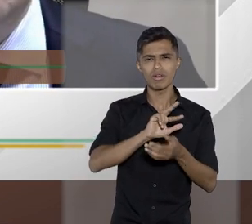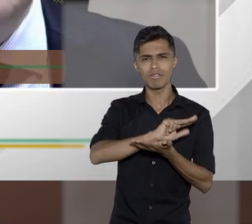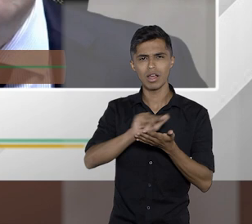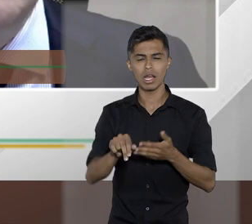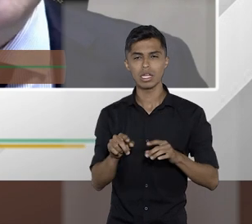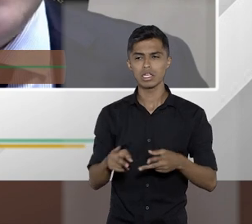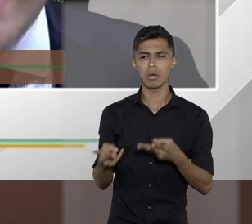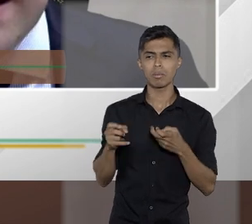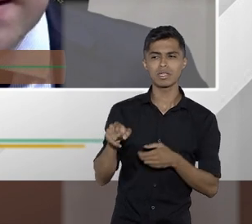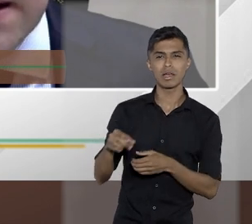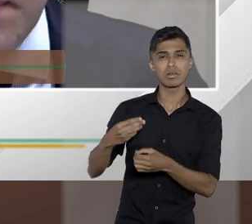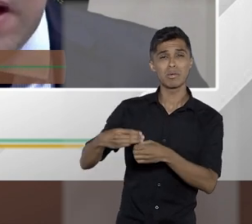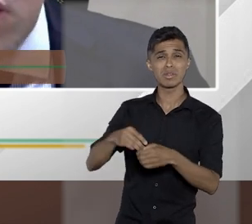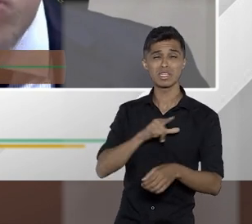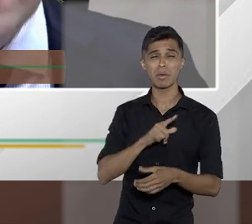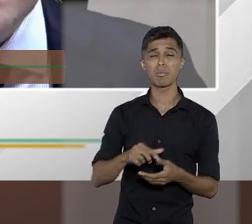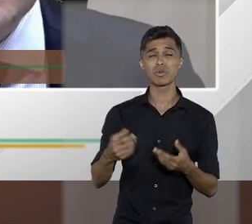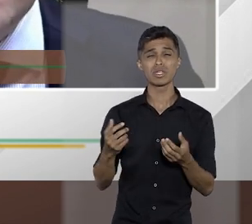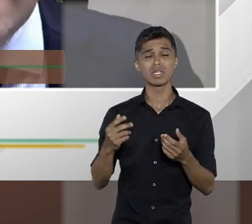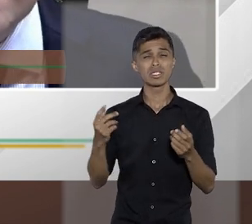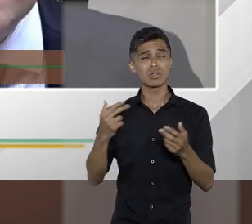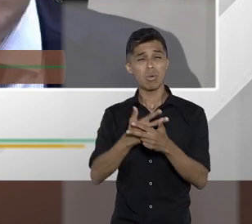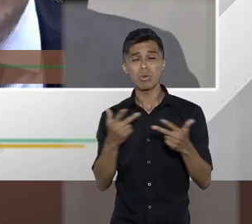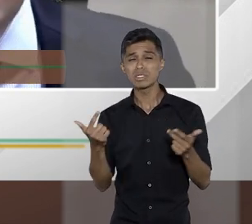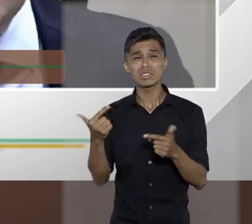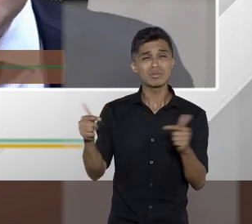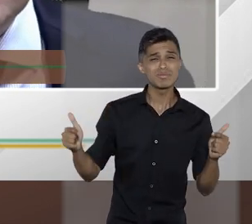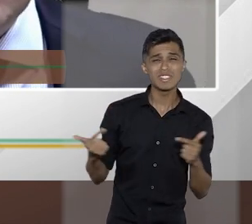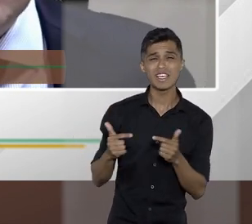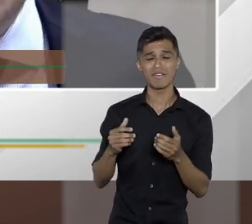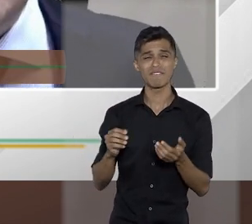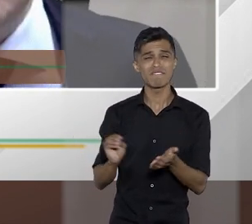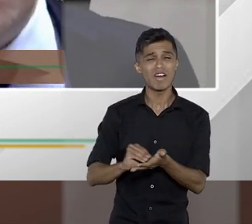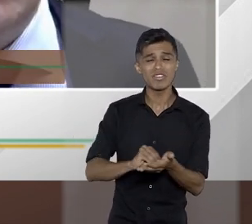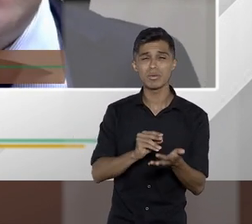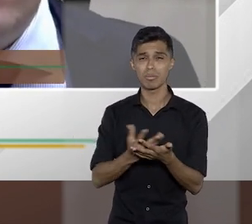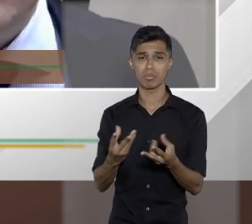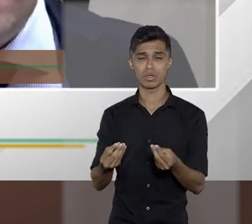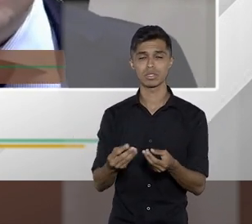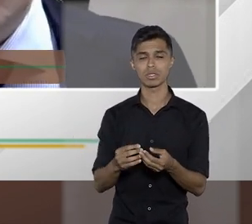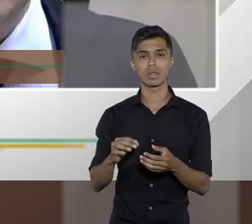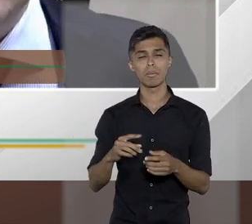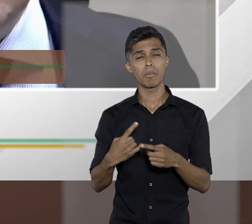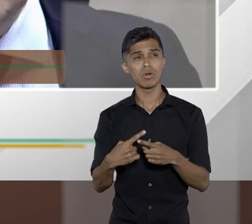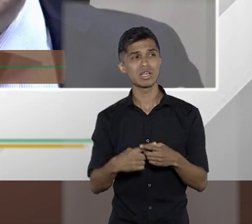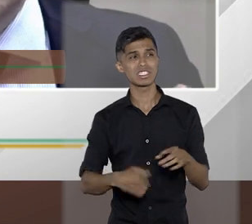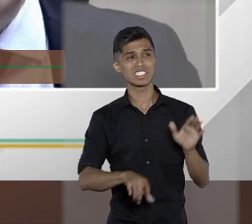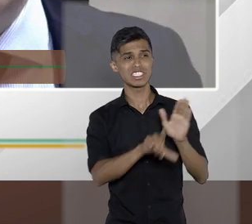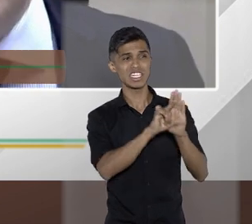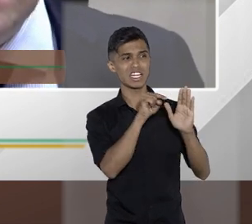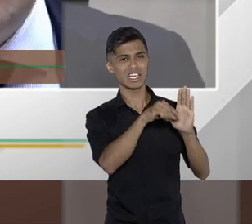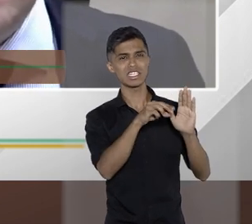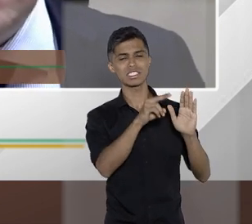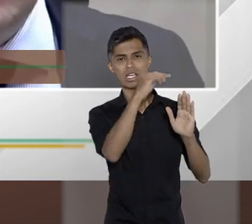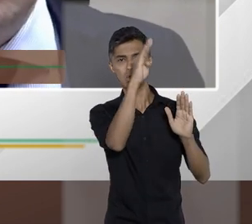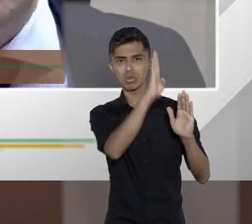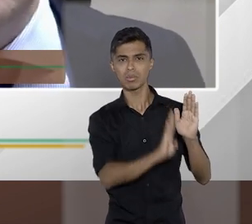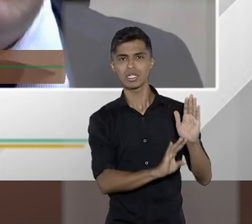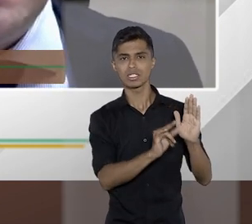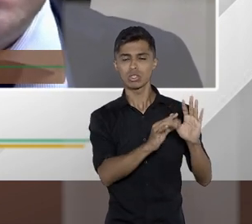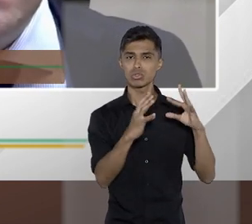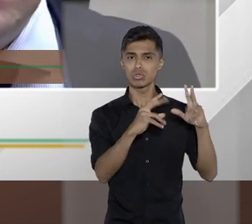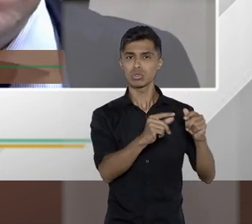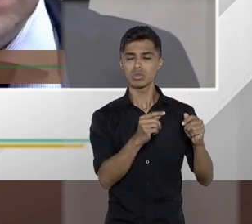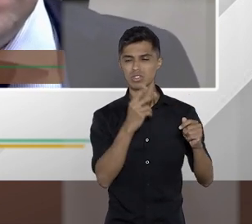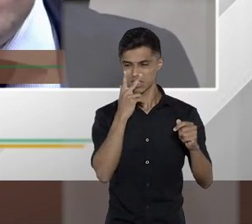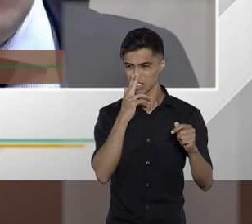O município tem muita carência. Muitas leis são feitas voltadas para a União, como se todos os entes federativos